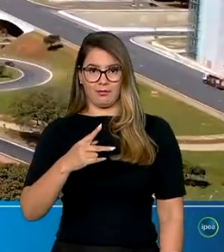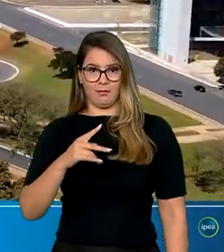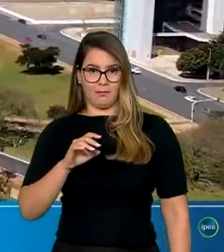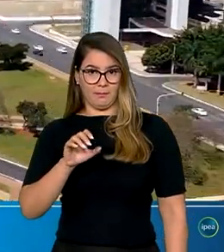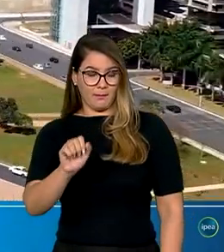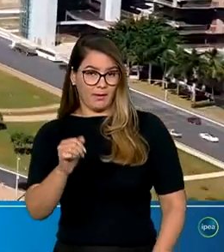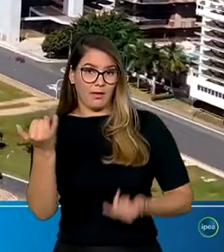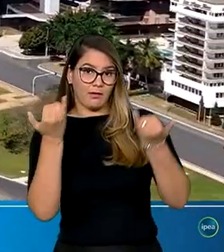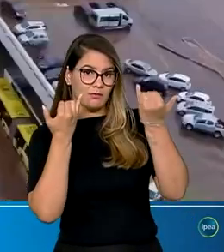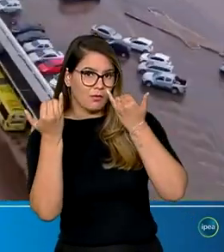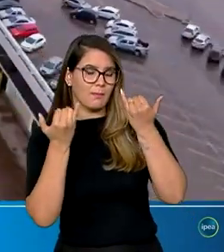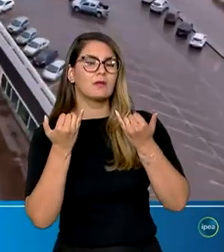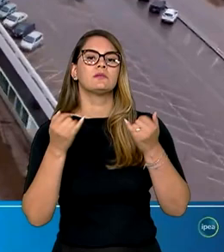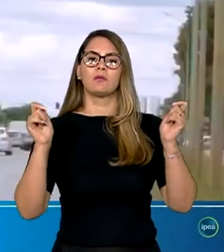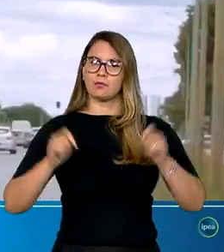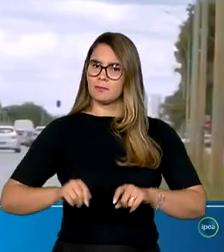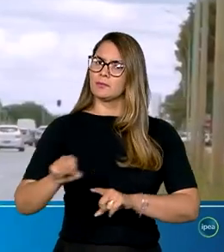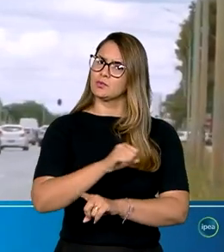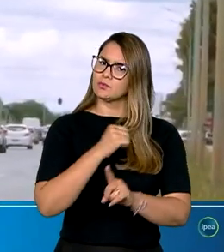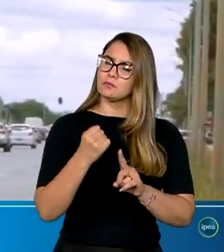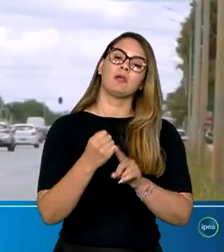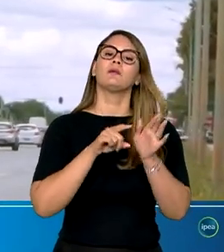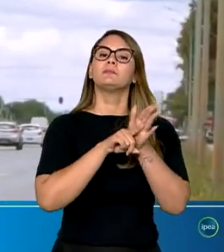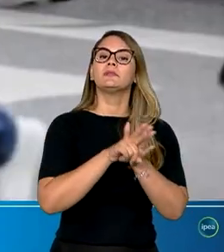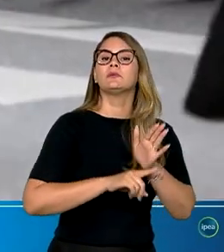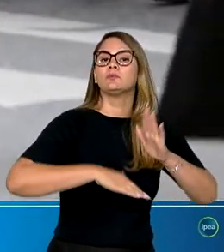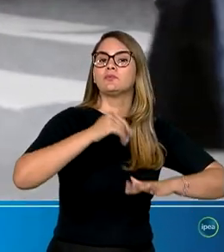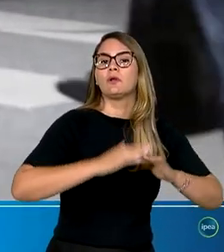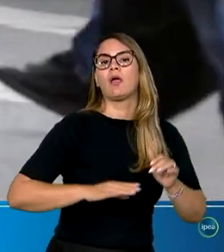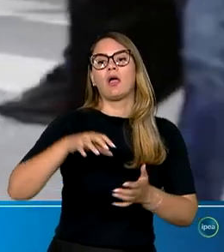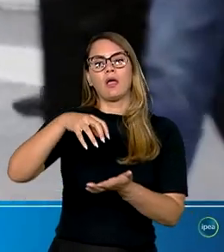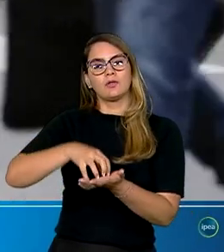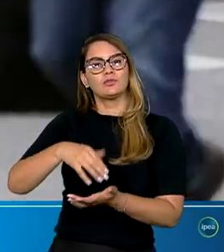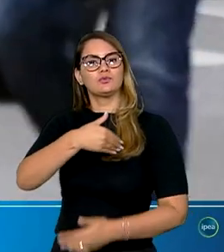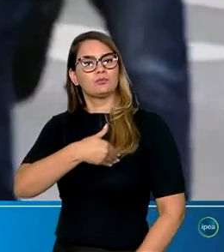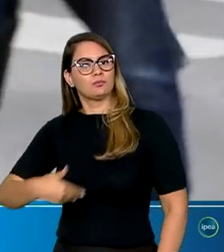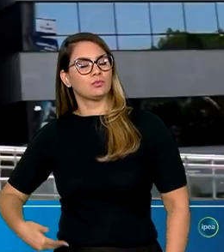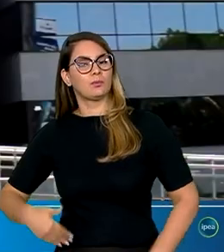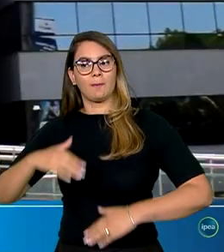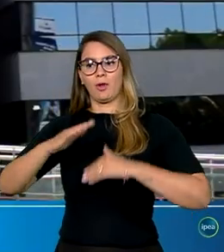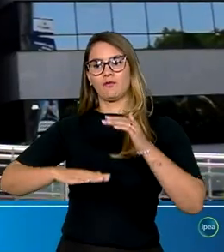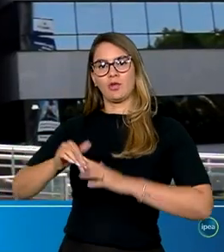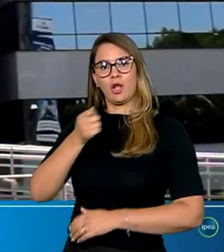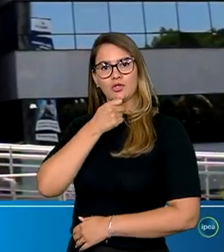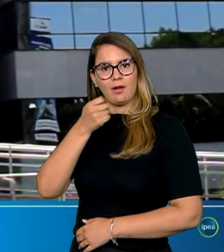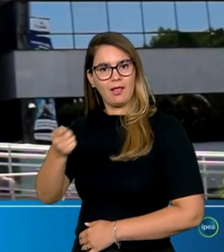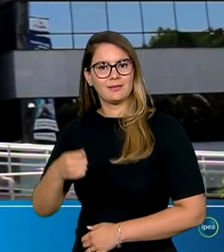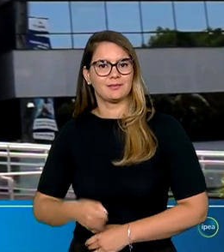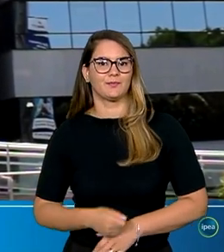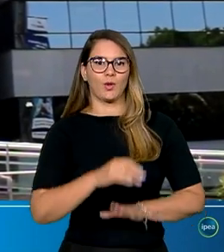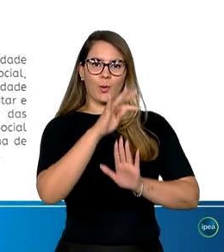as informações serão úteis para a sociedade, pesquisadores, agentes públicos e jornalistas. Os